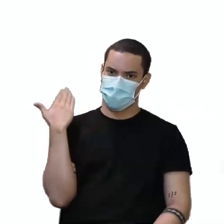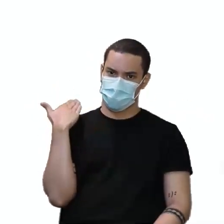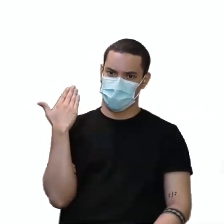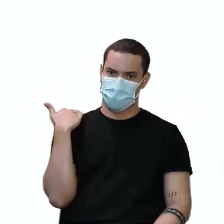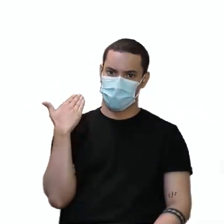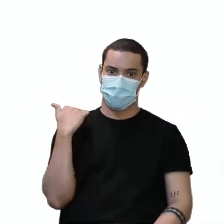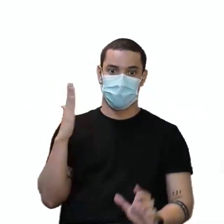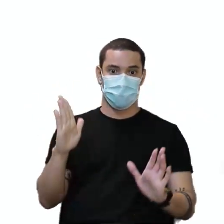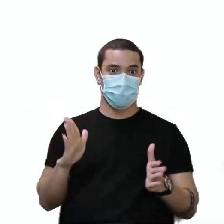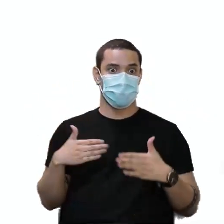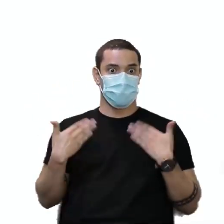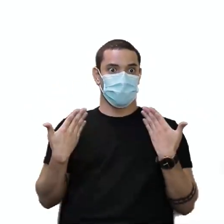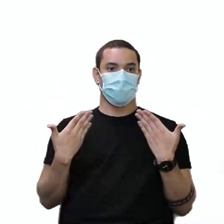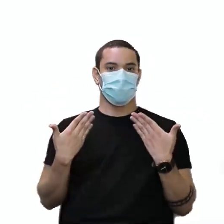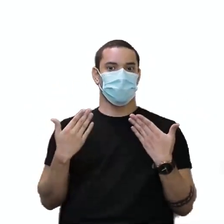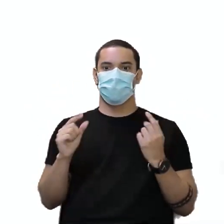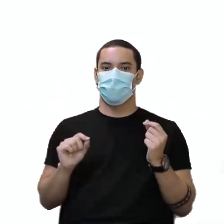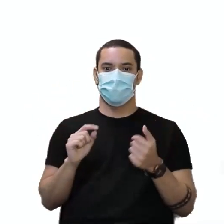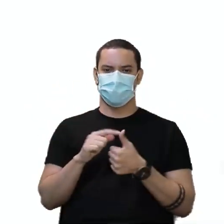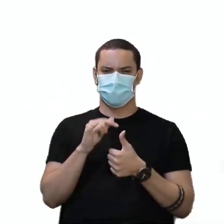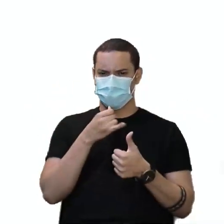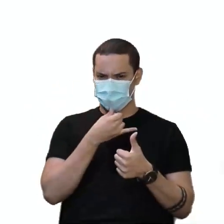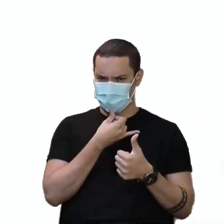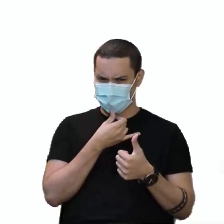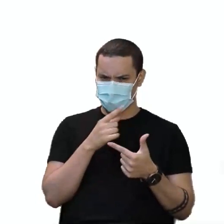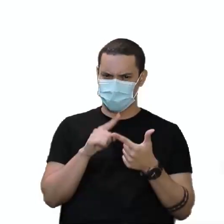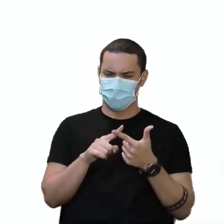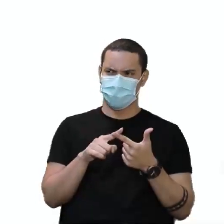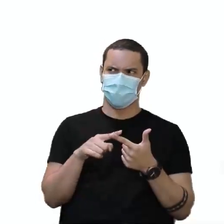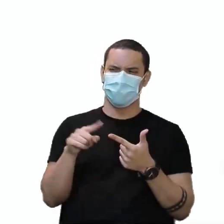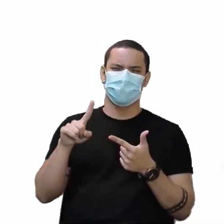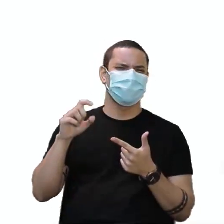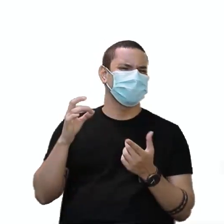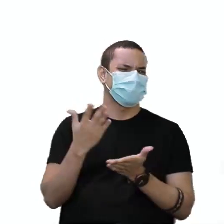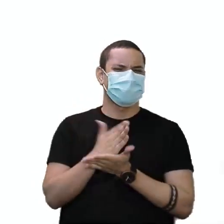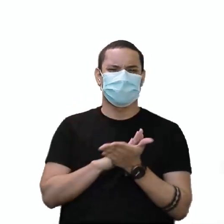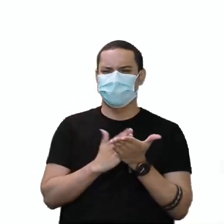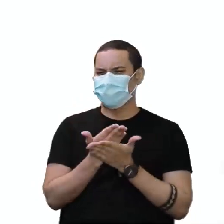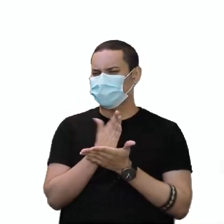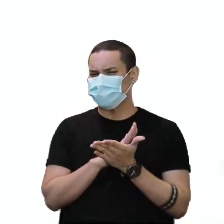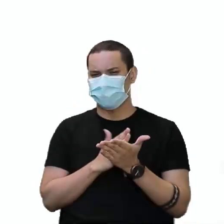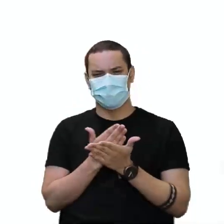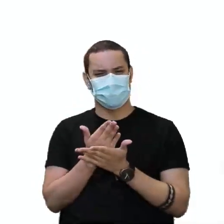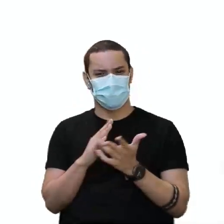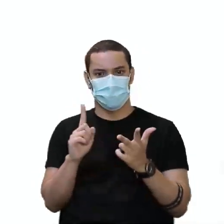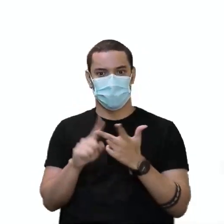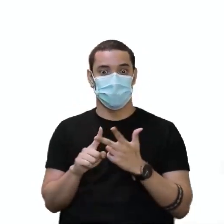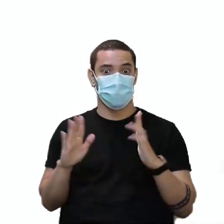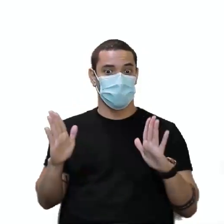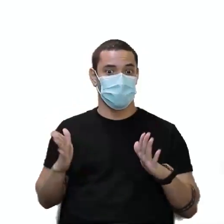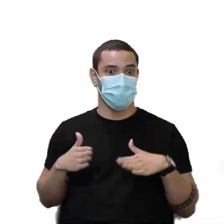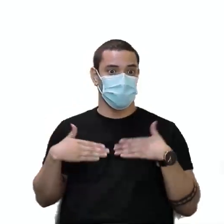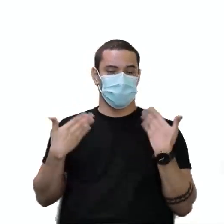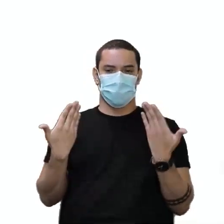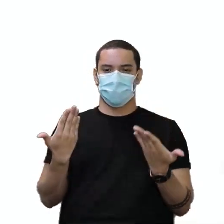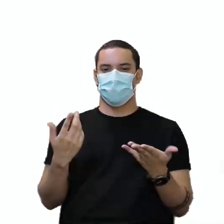que o deixaram... Dois pontos. Triste? Indignado?